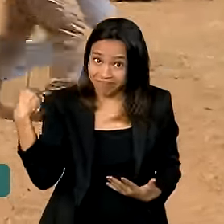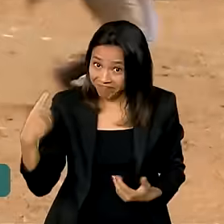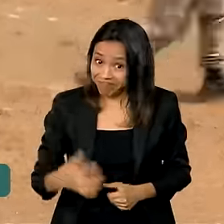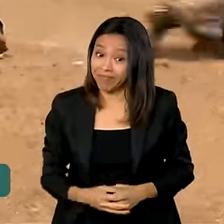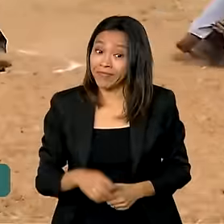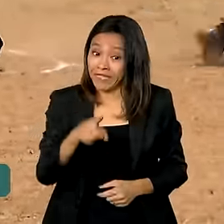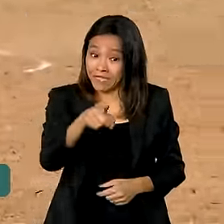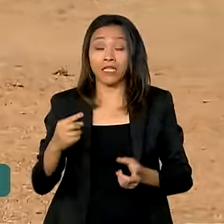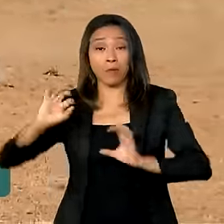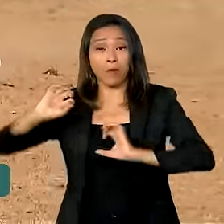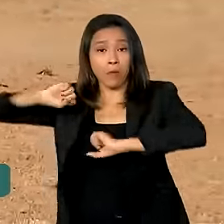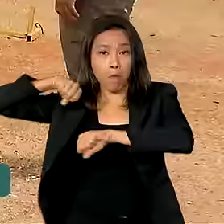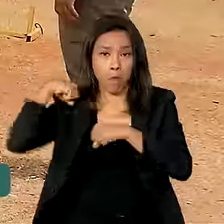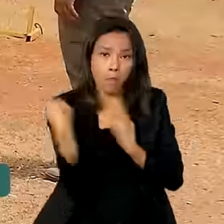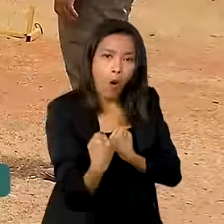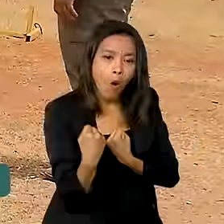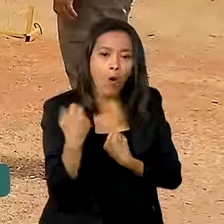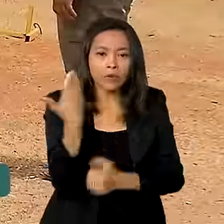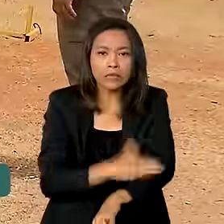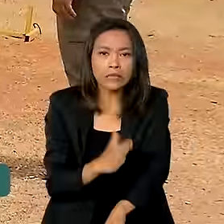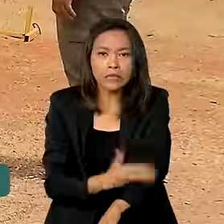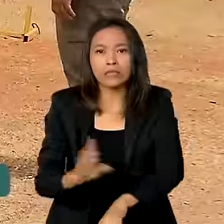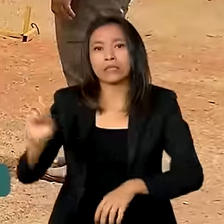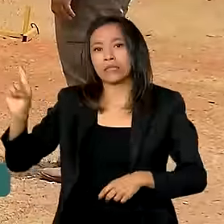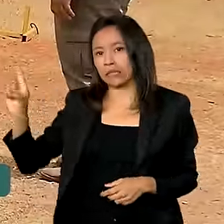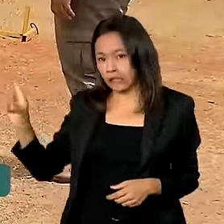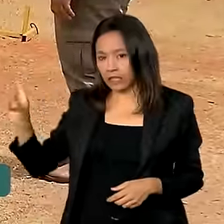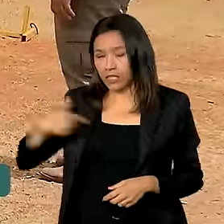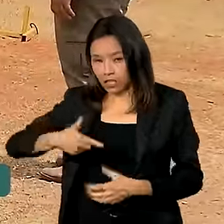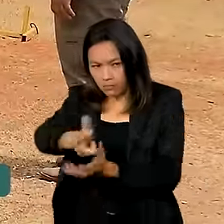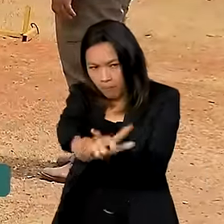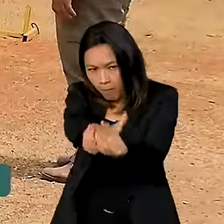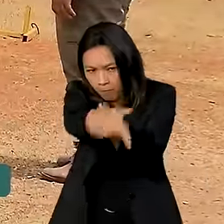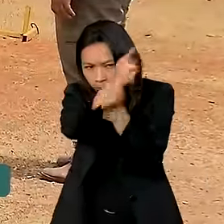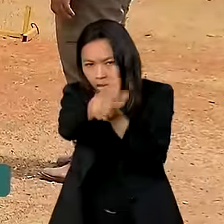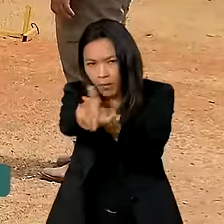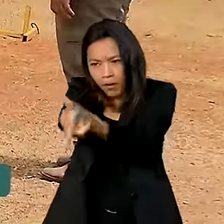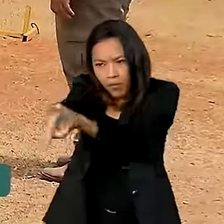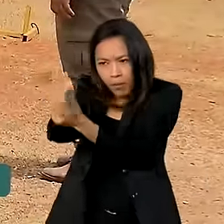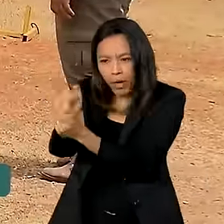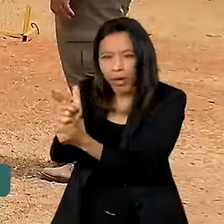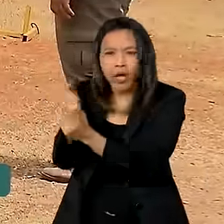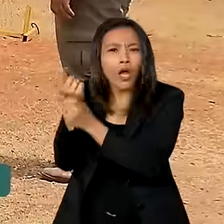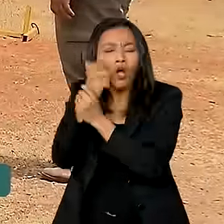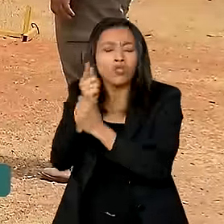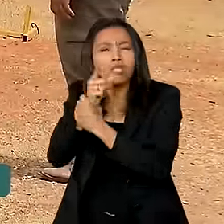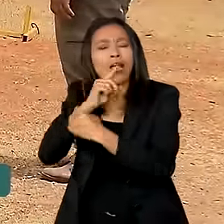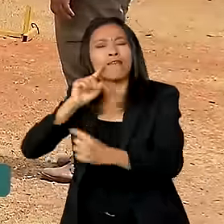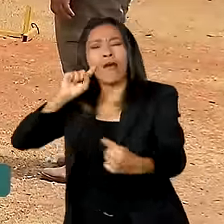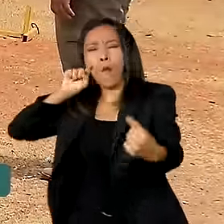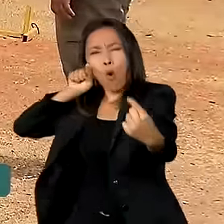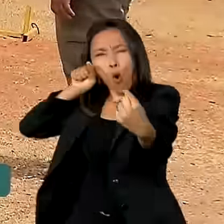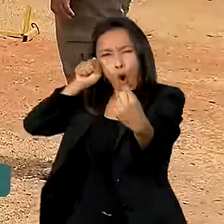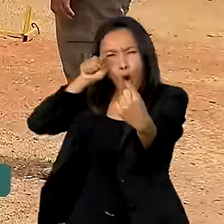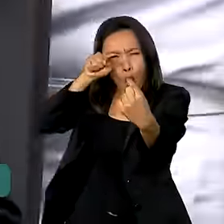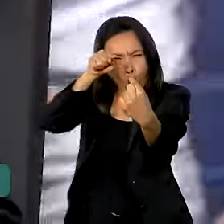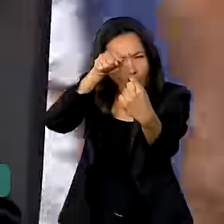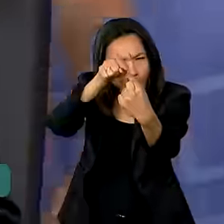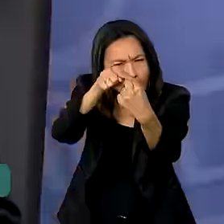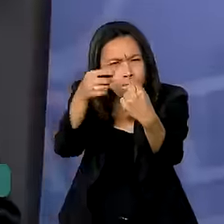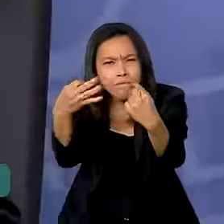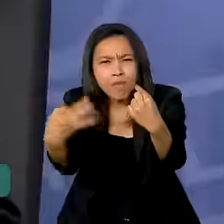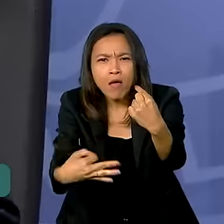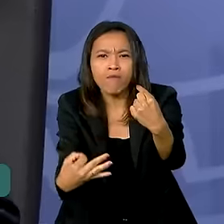golpes e contra-golpes. E no stand de tiros, treinam até atingir o alvo em nível de excelência.